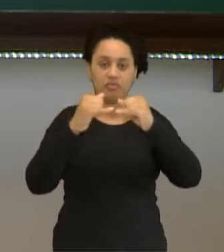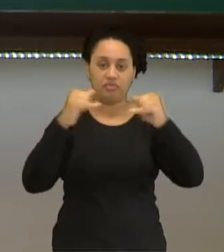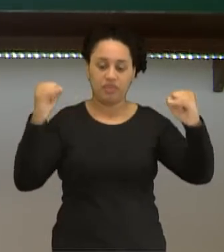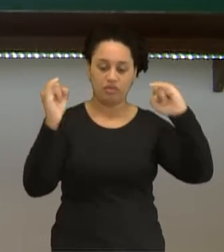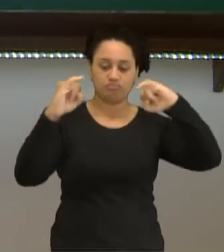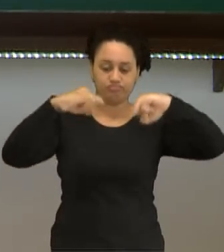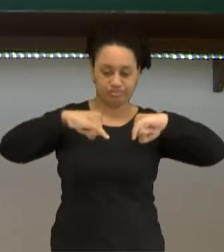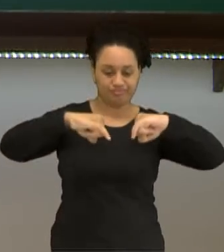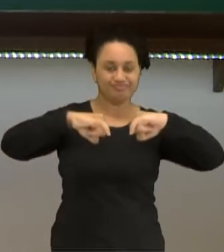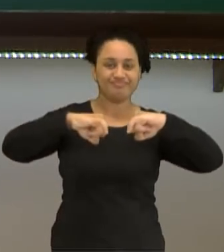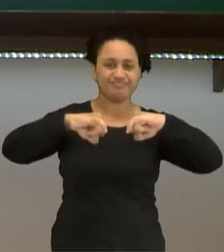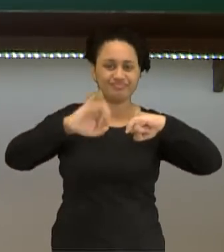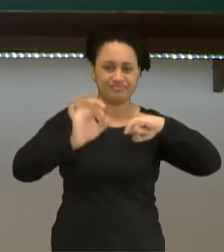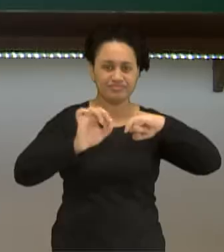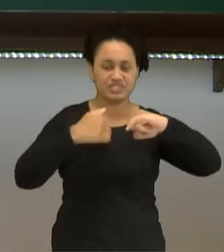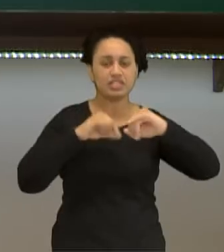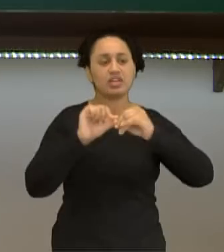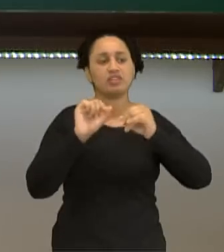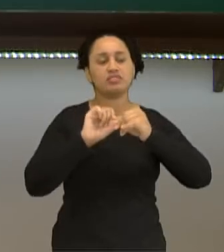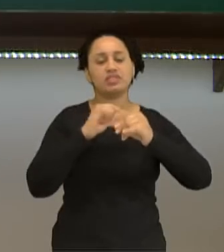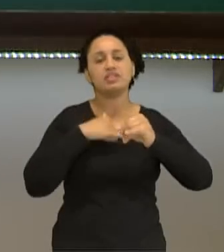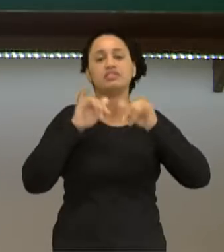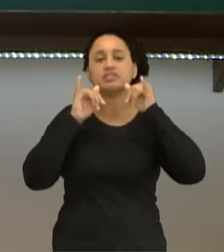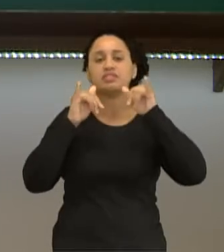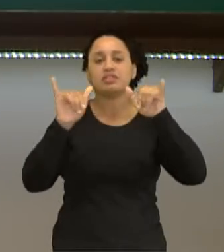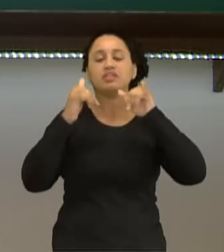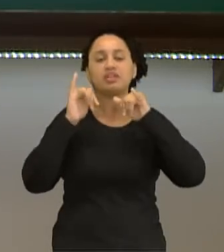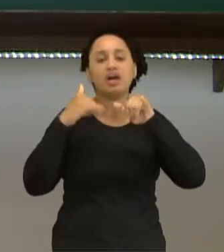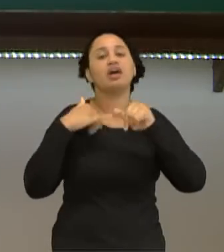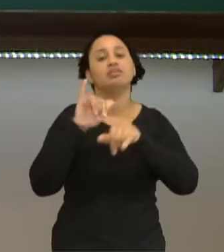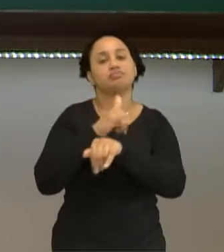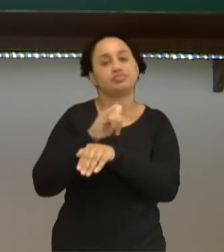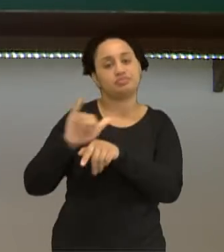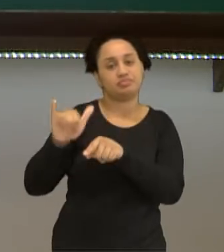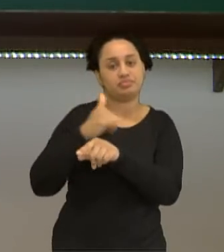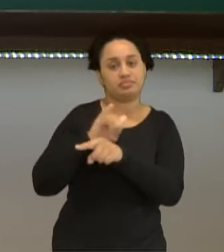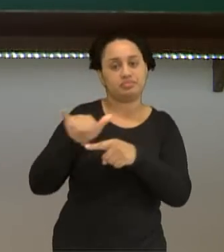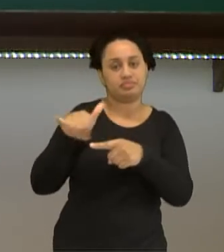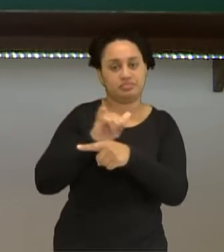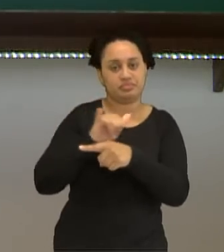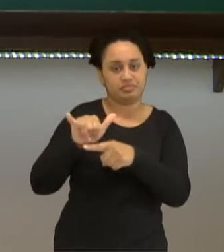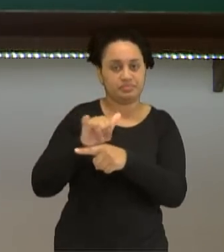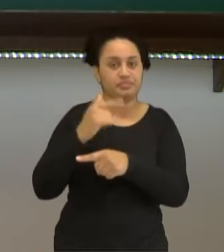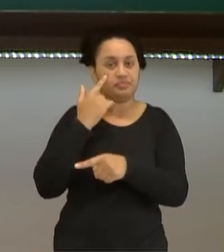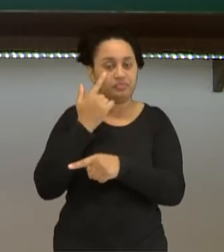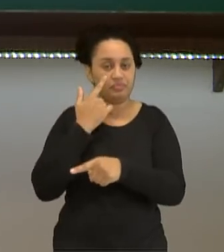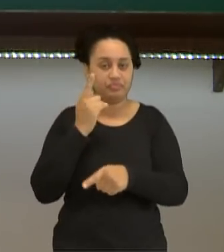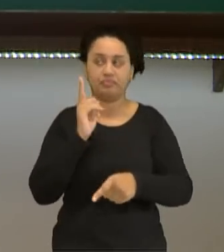Formando um circuito elétrico, dando origem à corrente. Beleza? Olha lá.